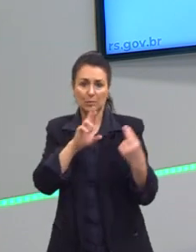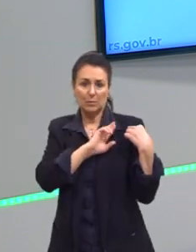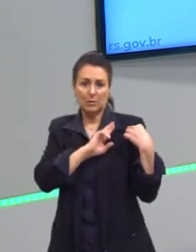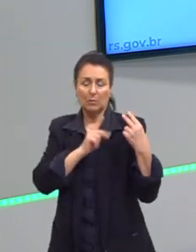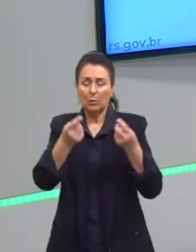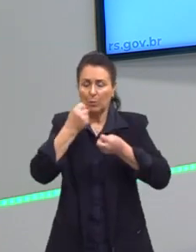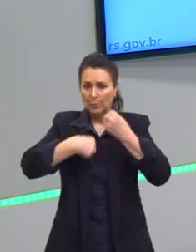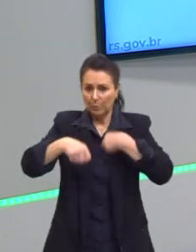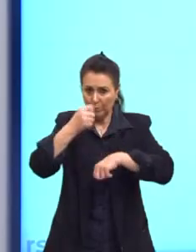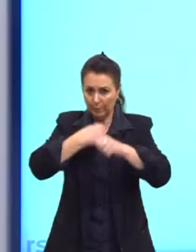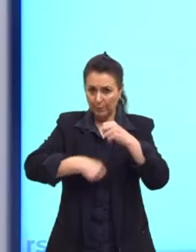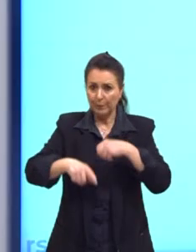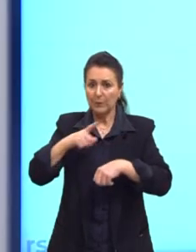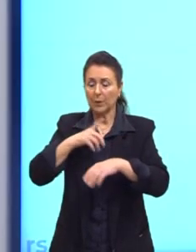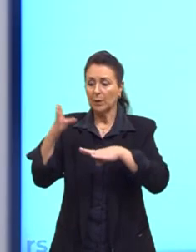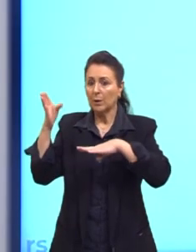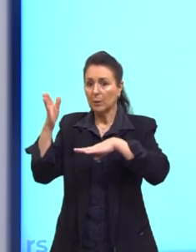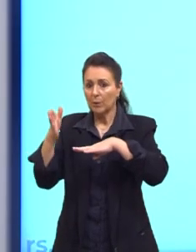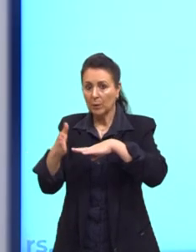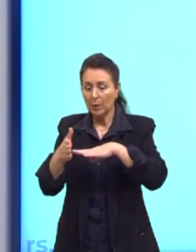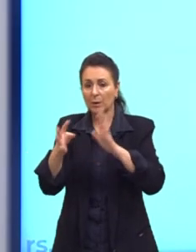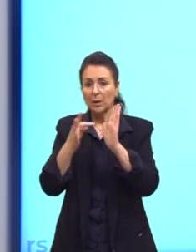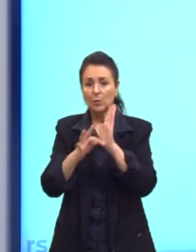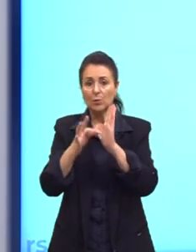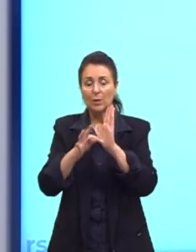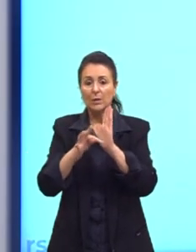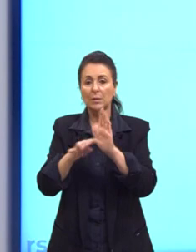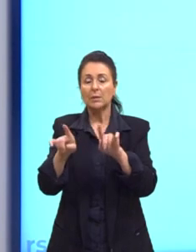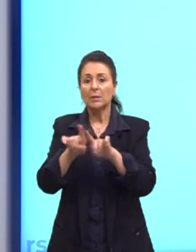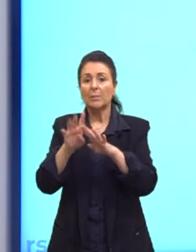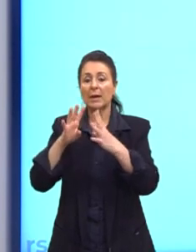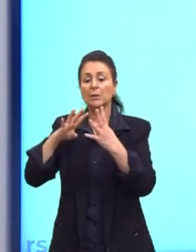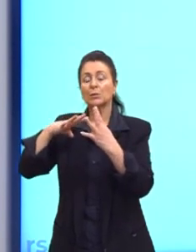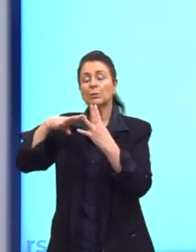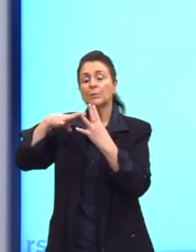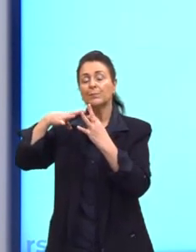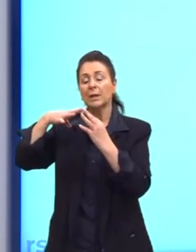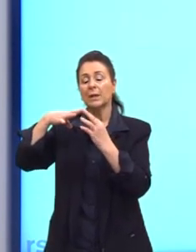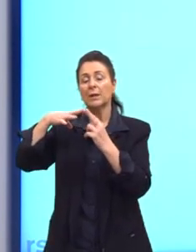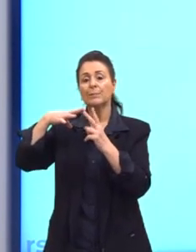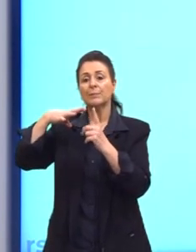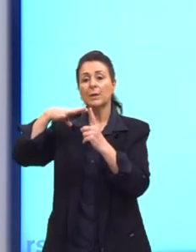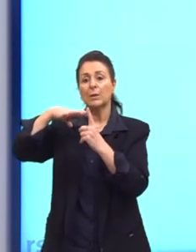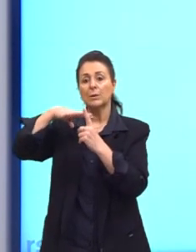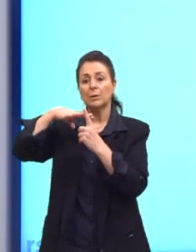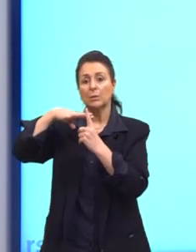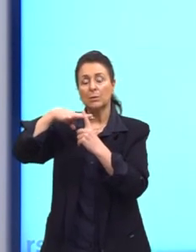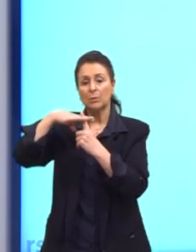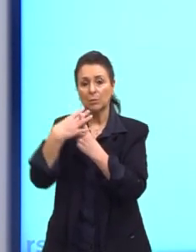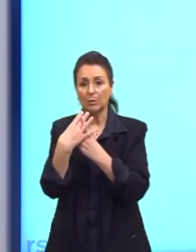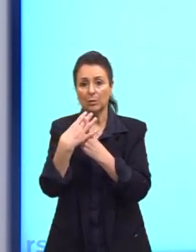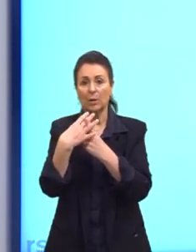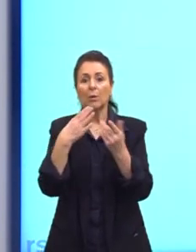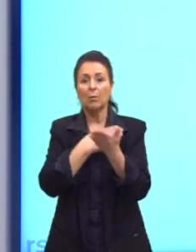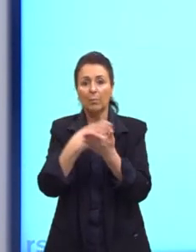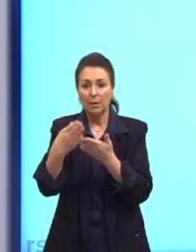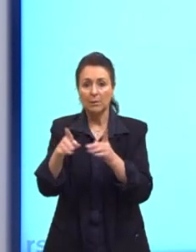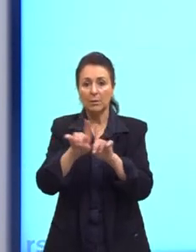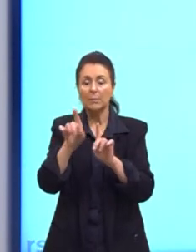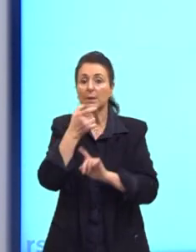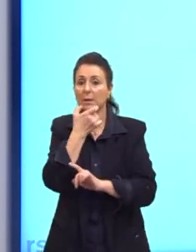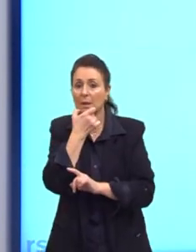contemporaneidade, as teorias socialistas, algumas delas nós já vimos. Inicia o socialismo utópico na Inglaterra,